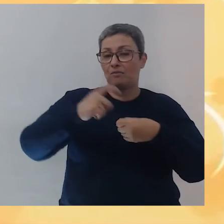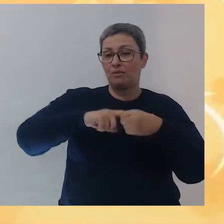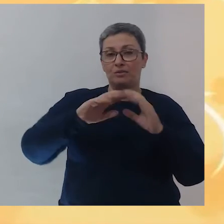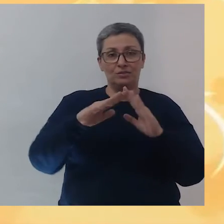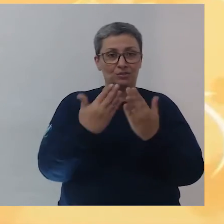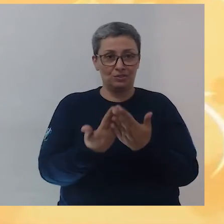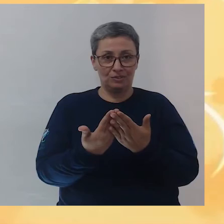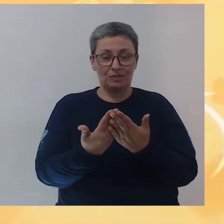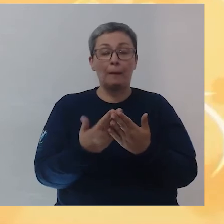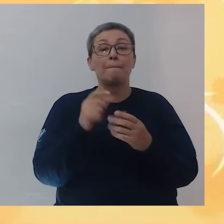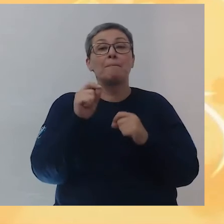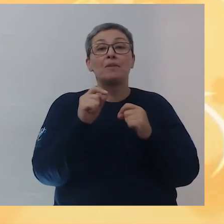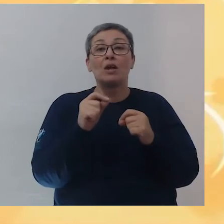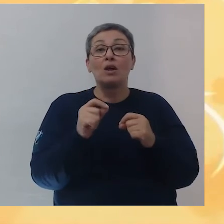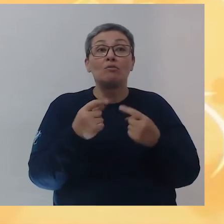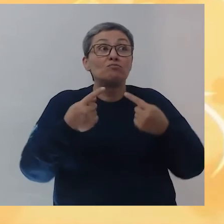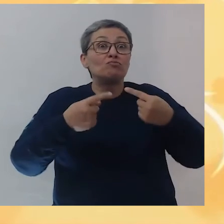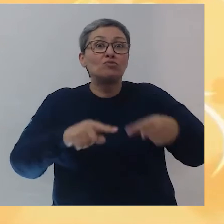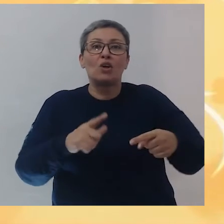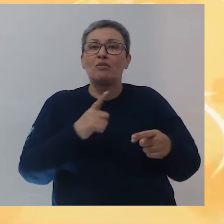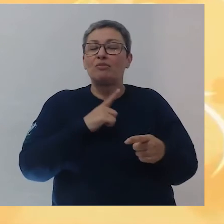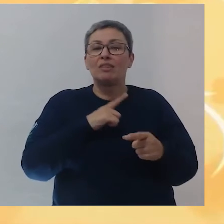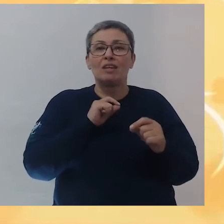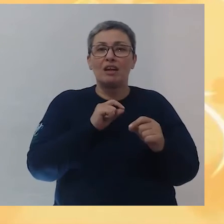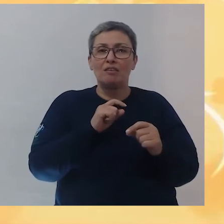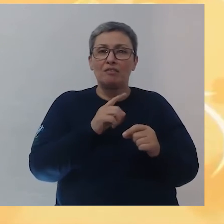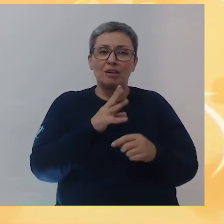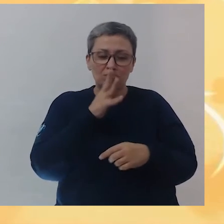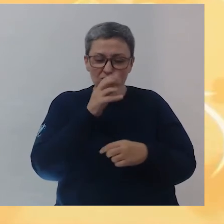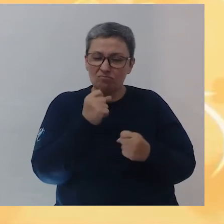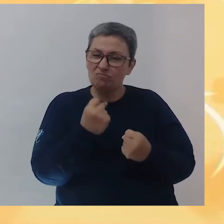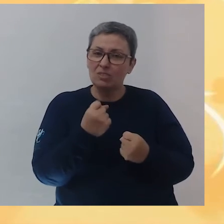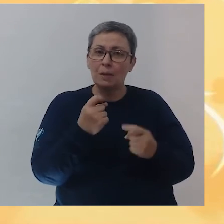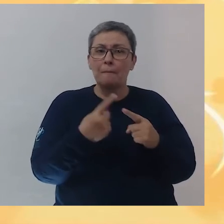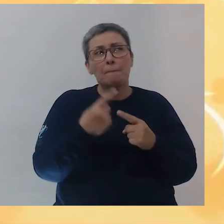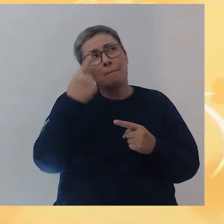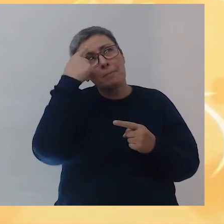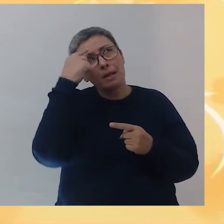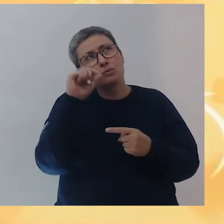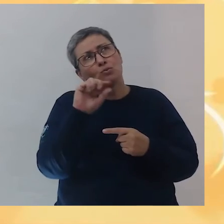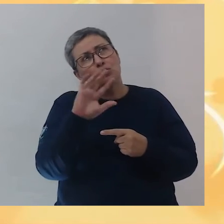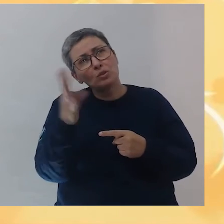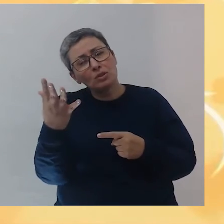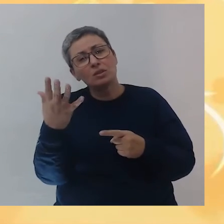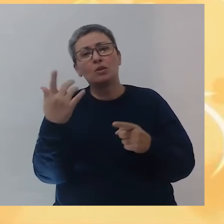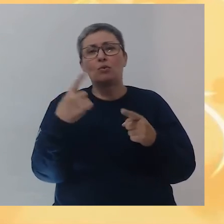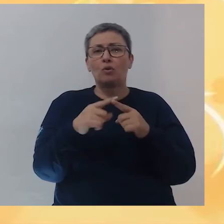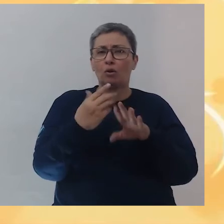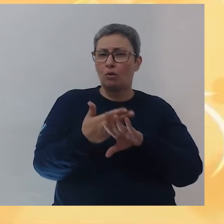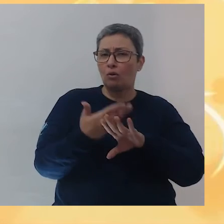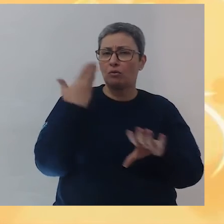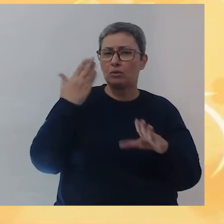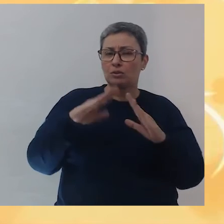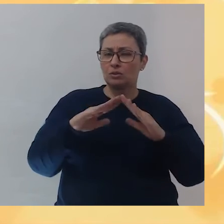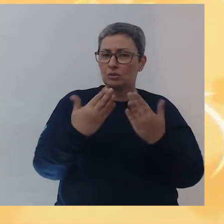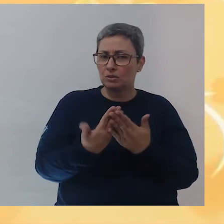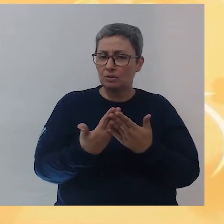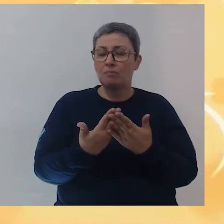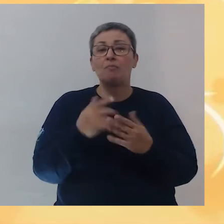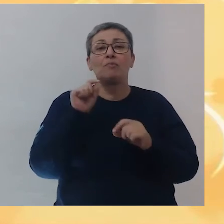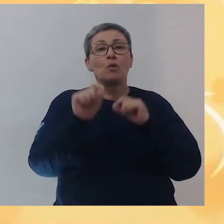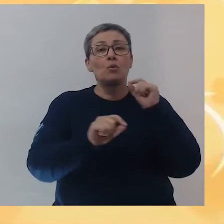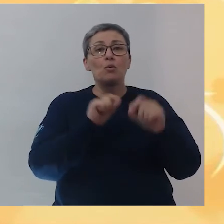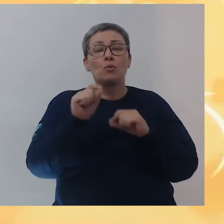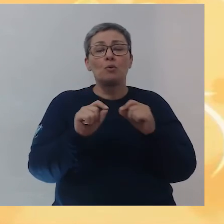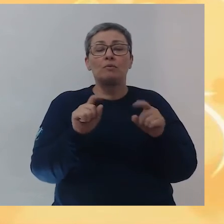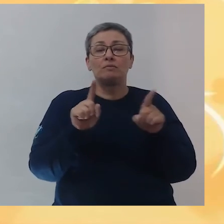estudos. Que desafios você teve que enfrentar? Pense nos acontecimentos que afastou você da escola e